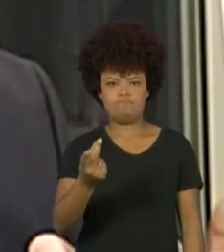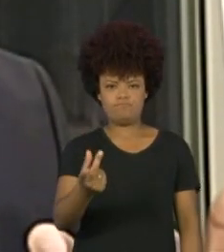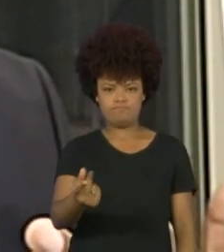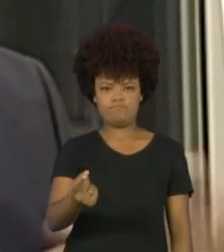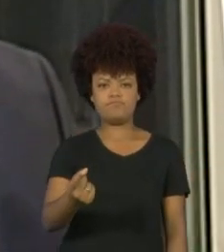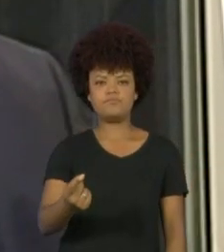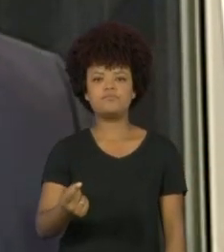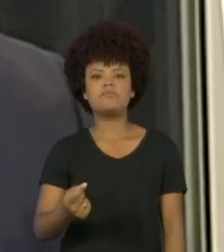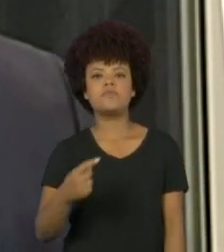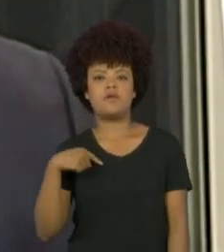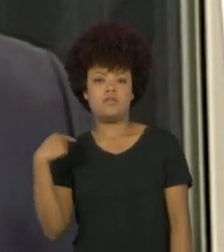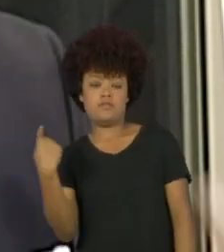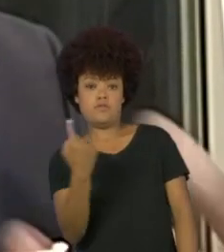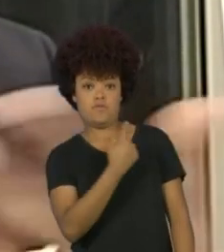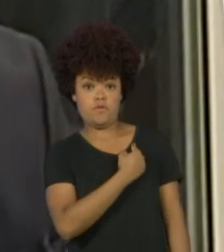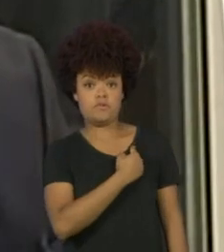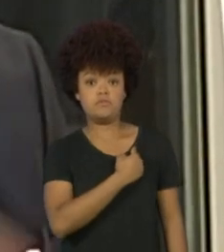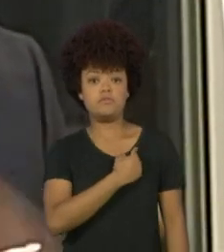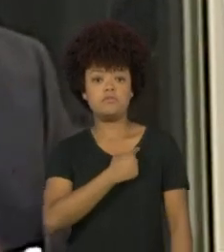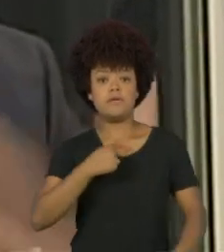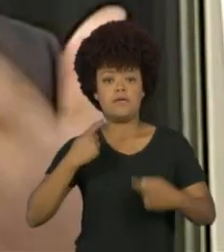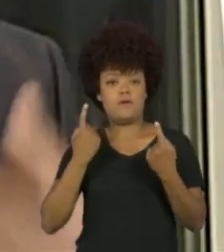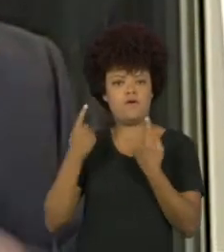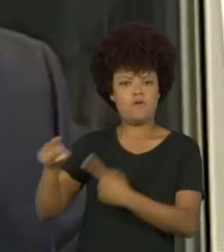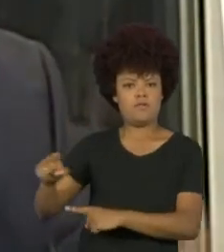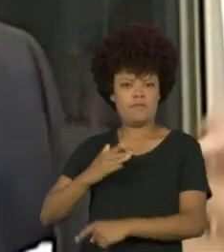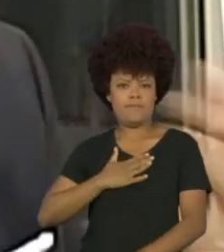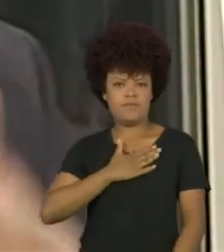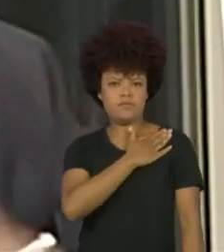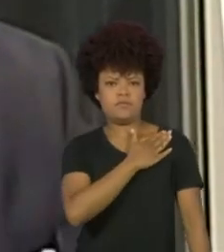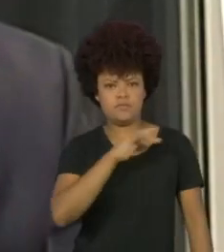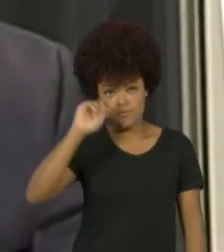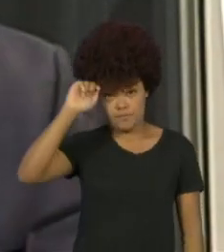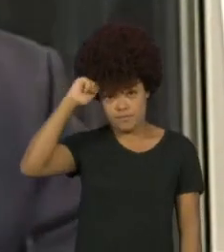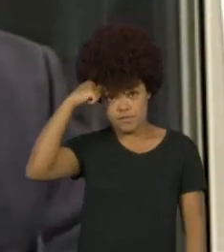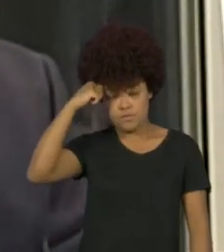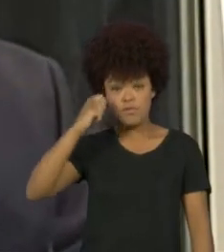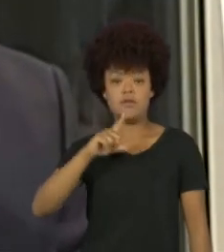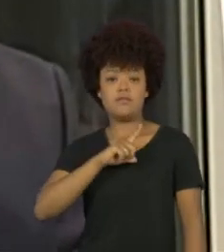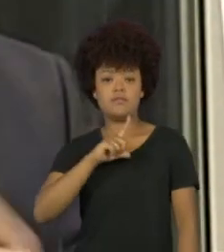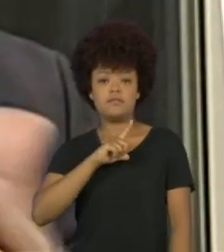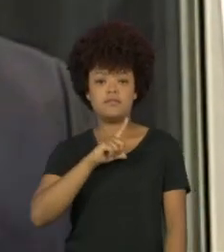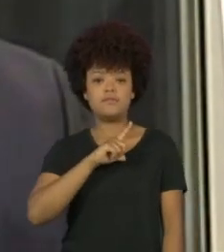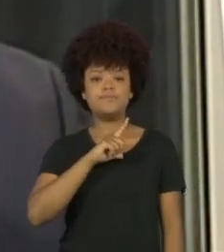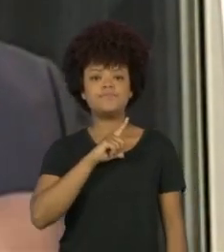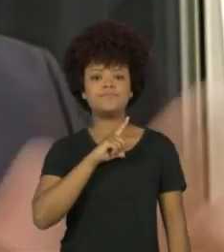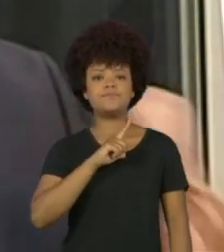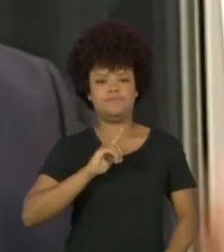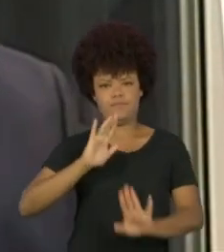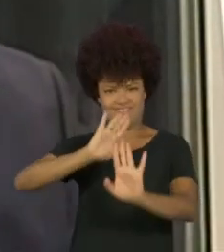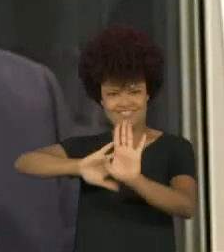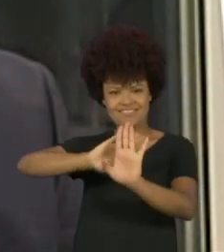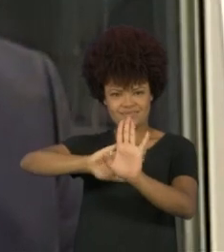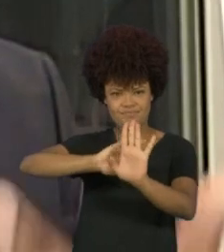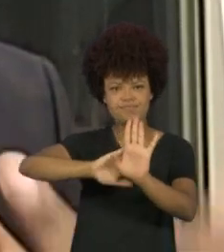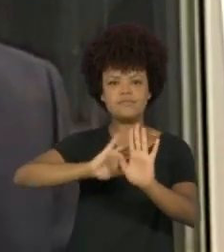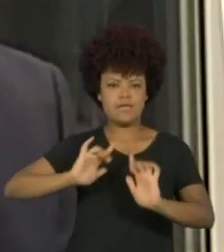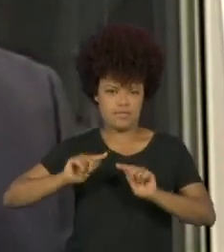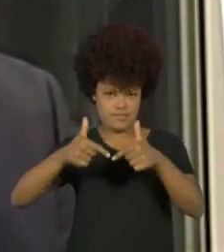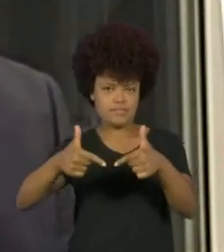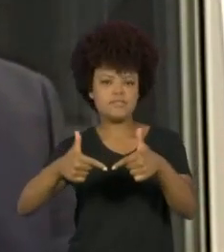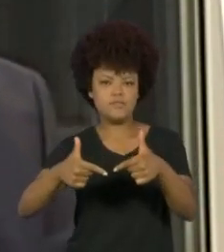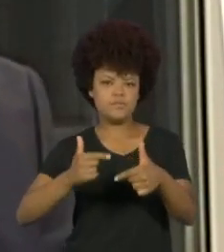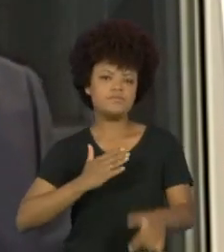sermos contra o racismo, será que nós não reproduzimos nas nossas práticas, ainda que inconscientemente, o racismo? Então, é só uma pergunta. Isso está também